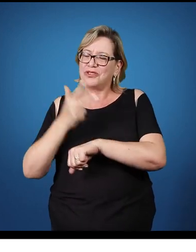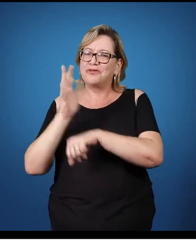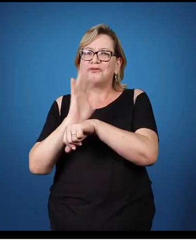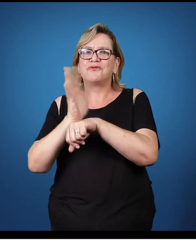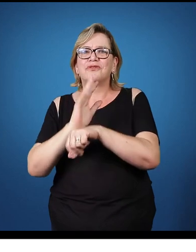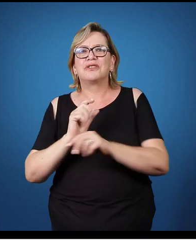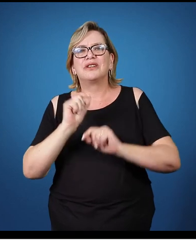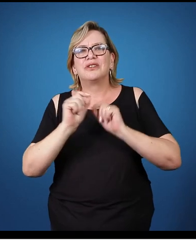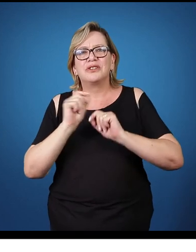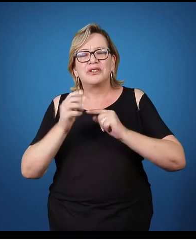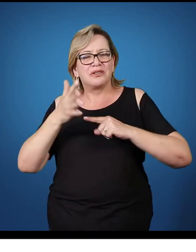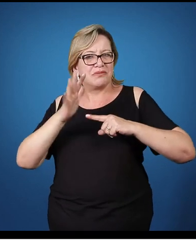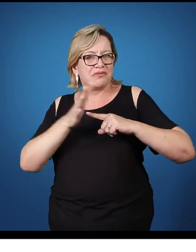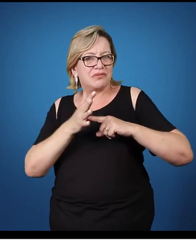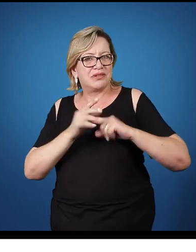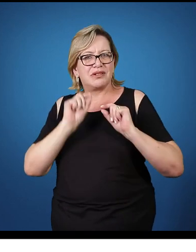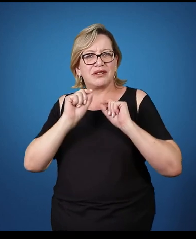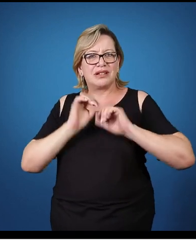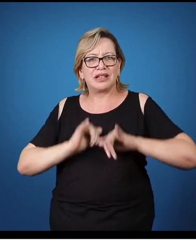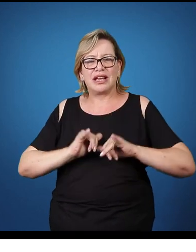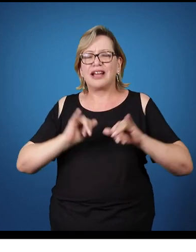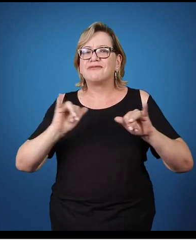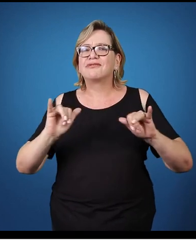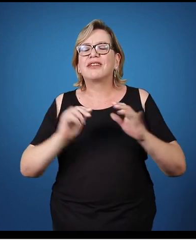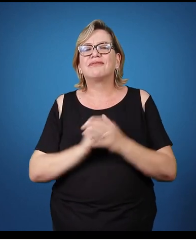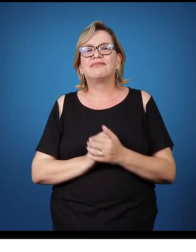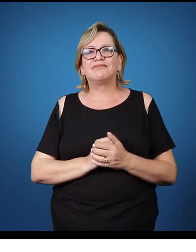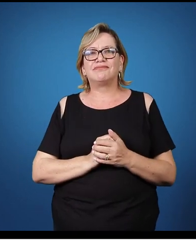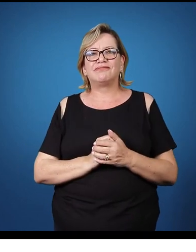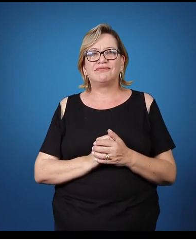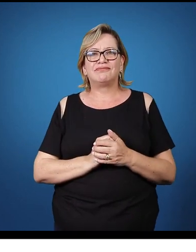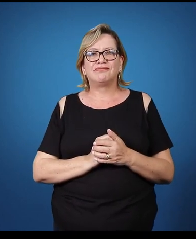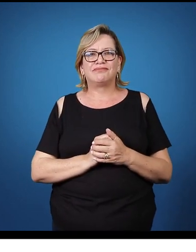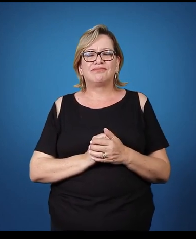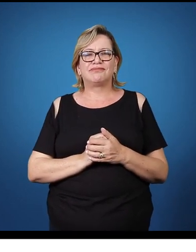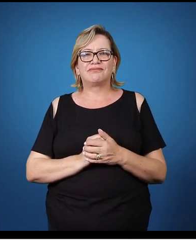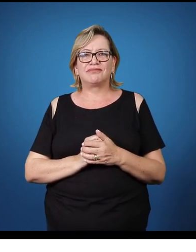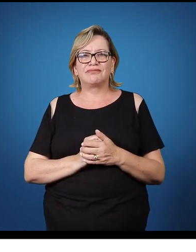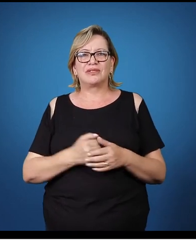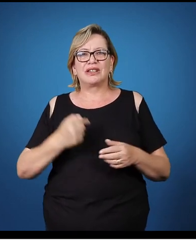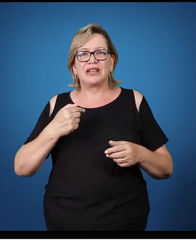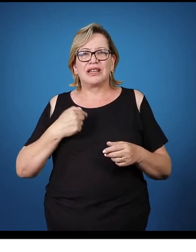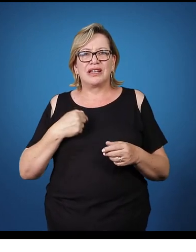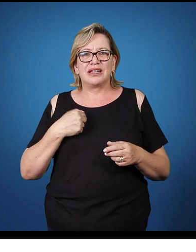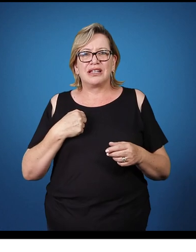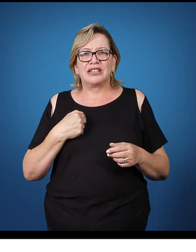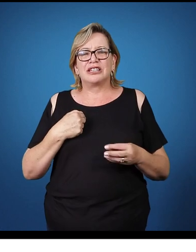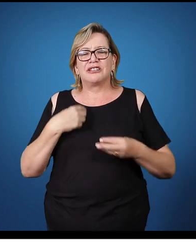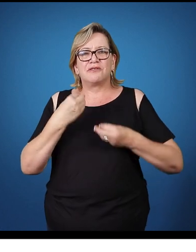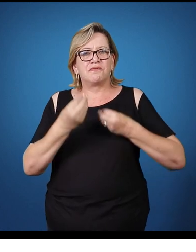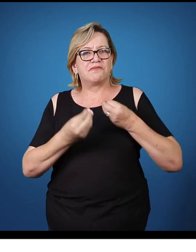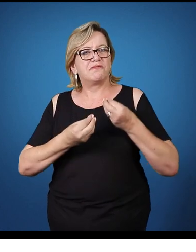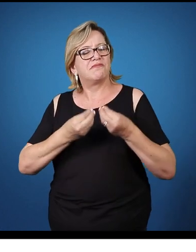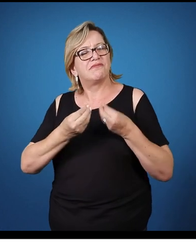o que a máquina tem a dizer sobre si mesma? Comece por você. Eu cheguei aqui um relógio.